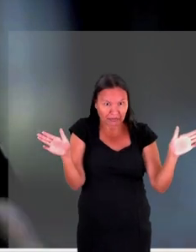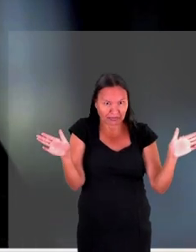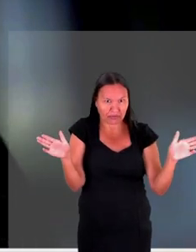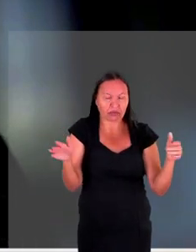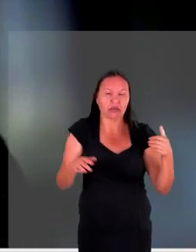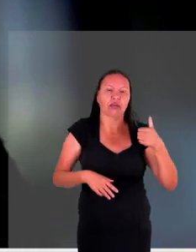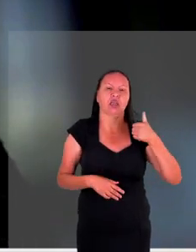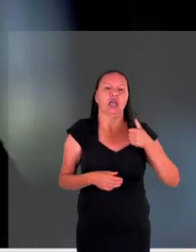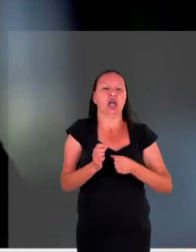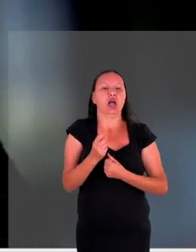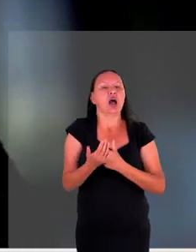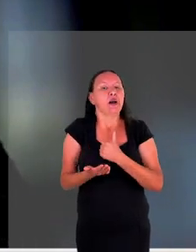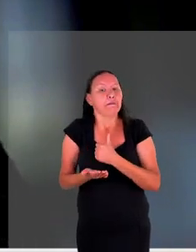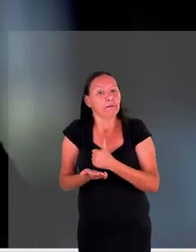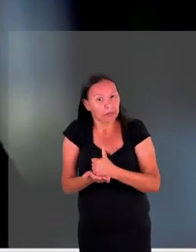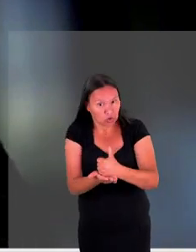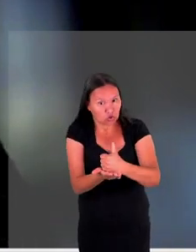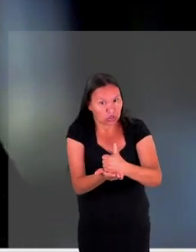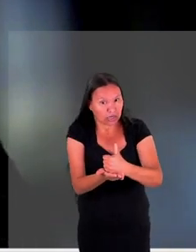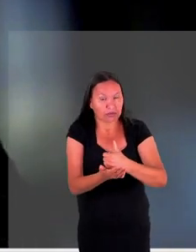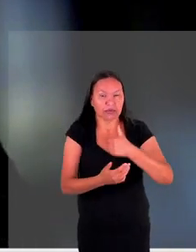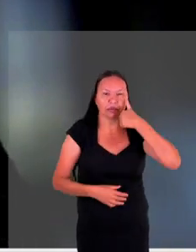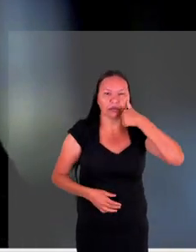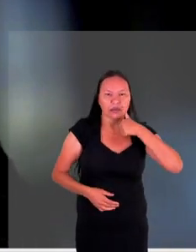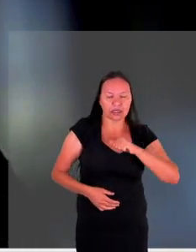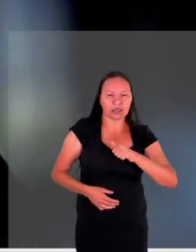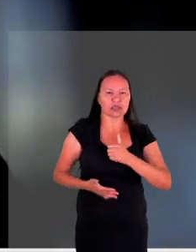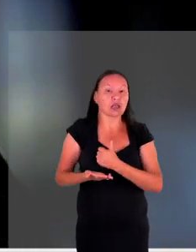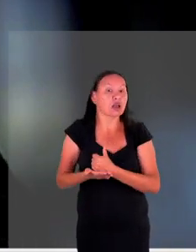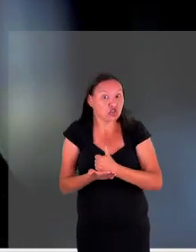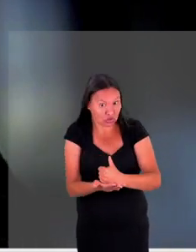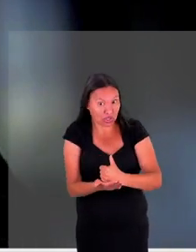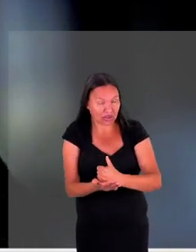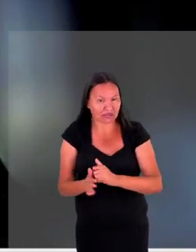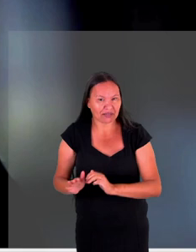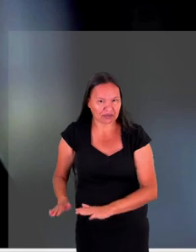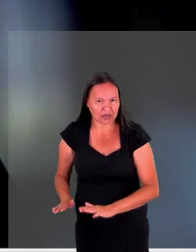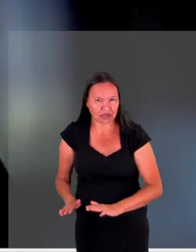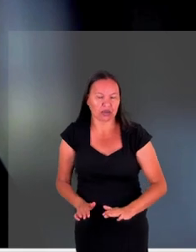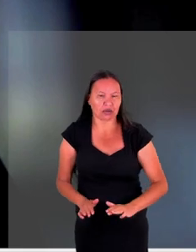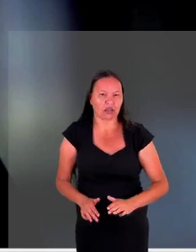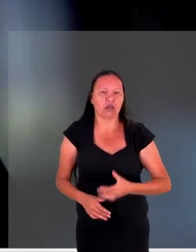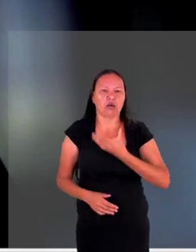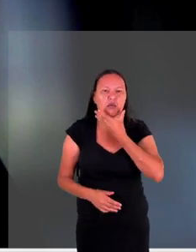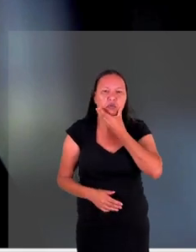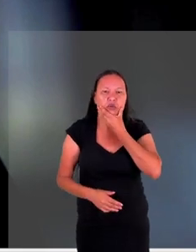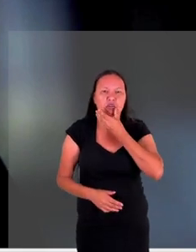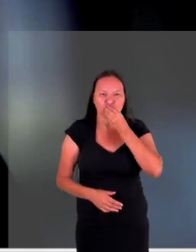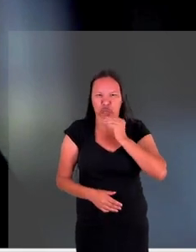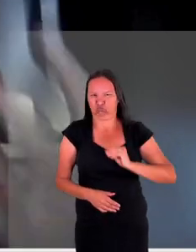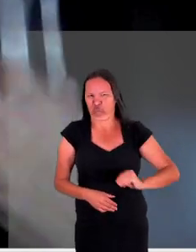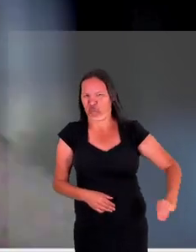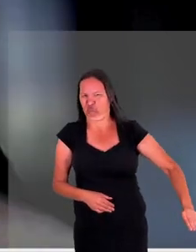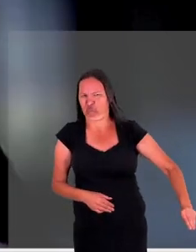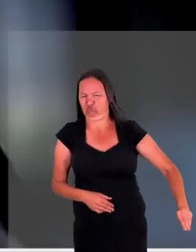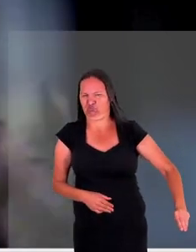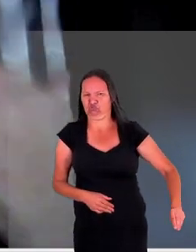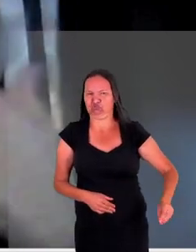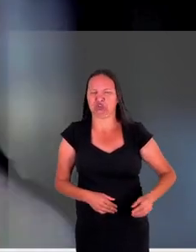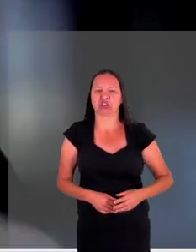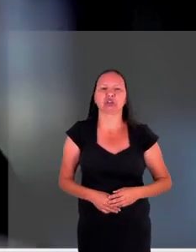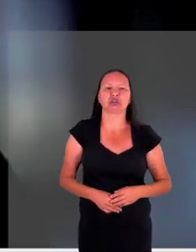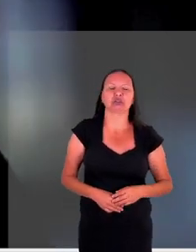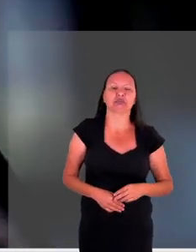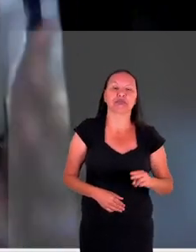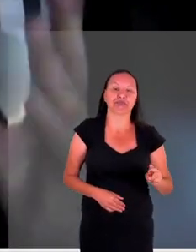e aqui o que eu vejo é muita dificuldade com os homens as pessoas ignoram que os homens têm as necessidades mentais